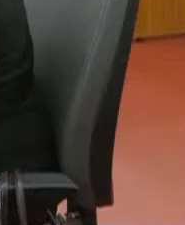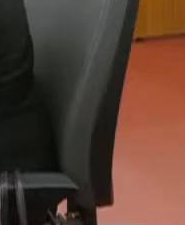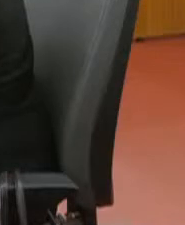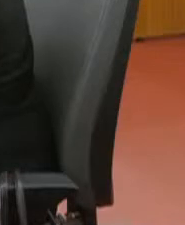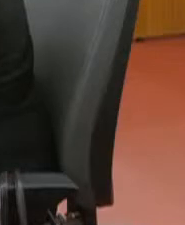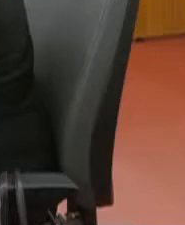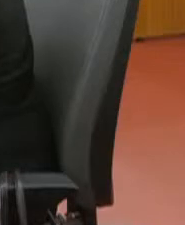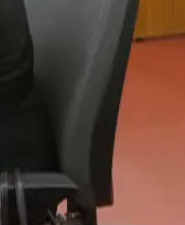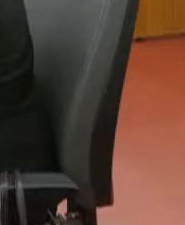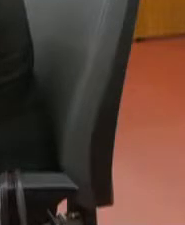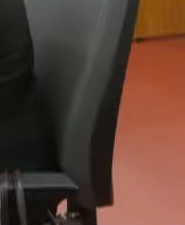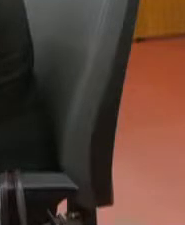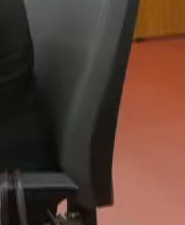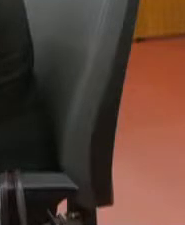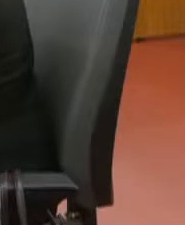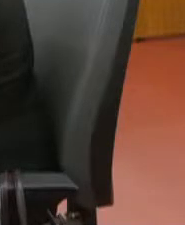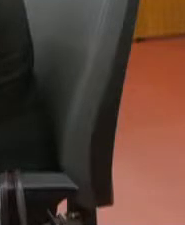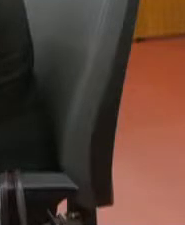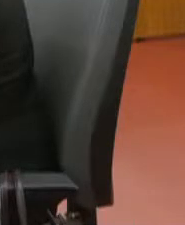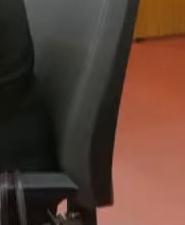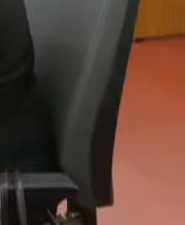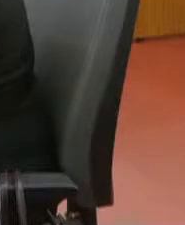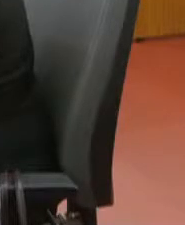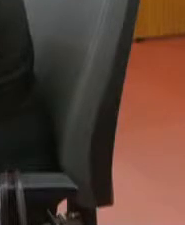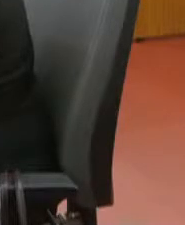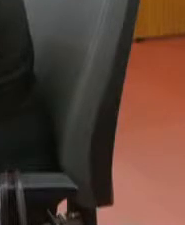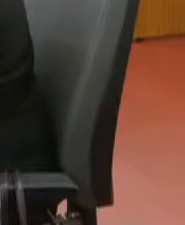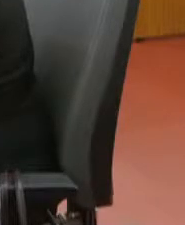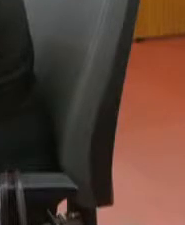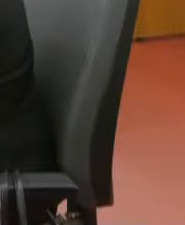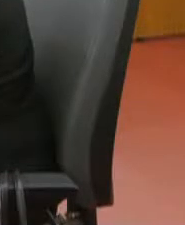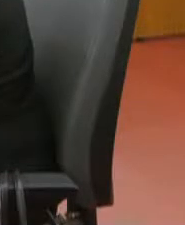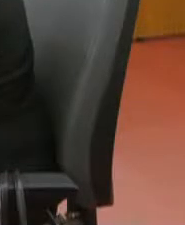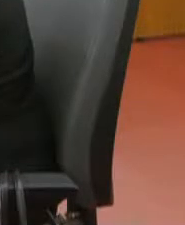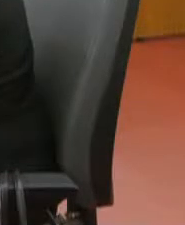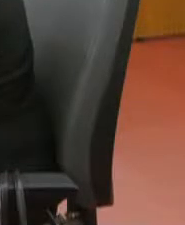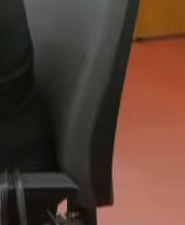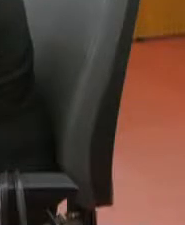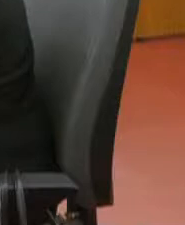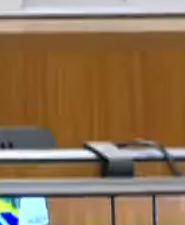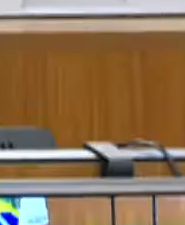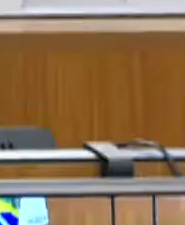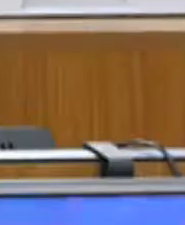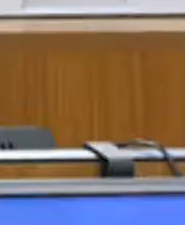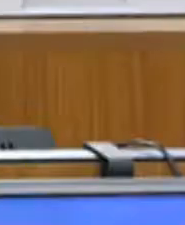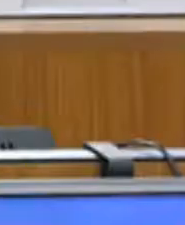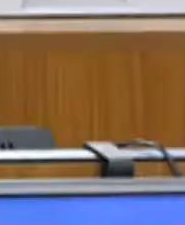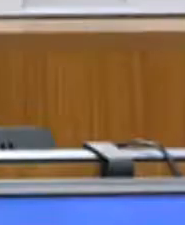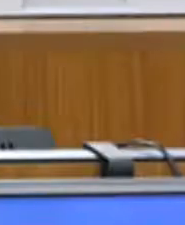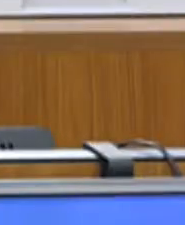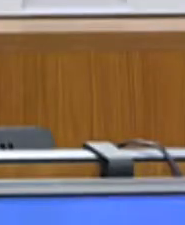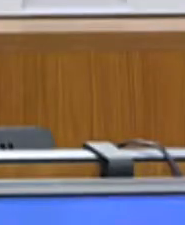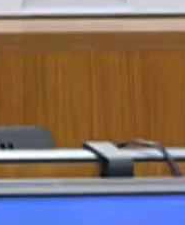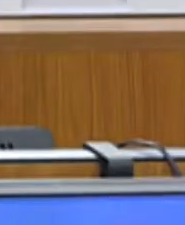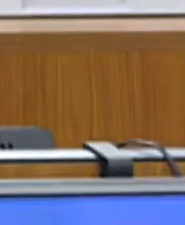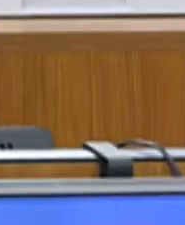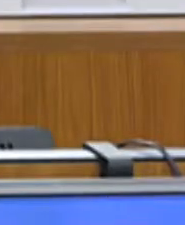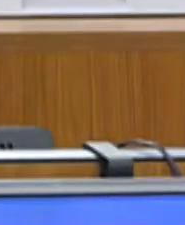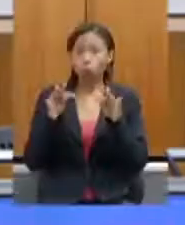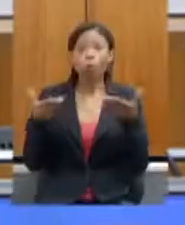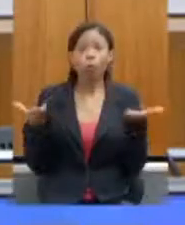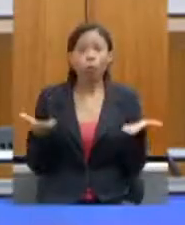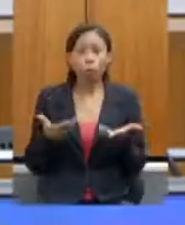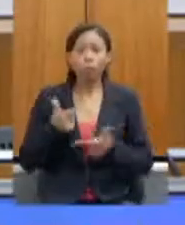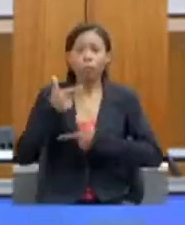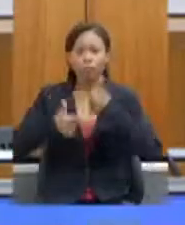as pessoas que não tinham condição de produzir nada porque não tinham tecnologia, hoje estão trabalhando e produzindo